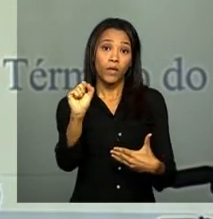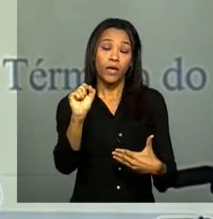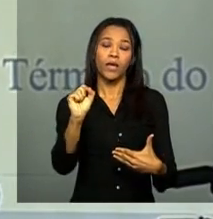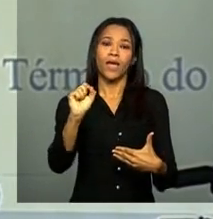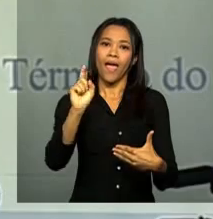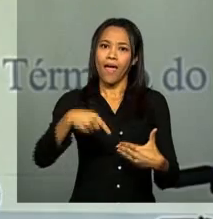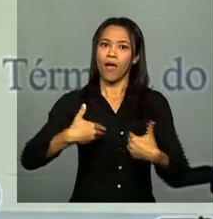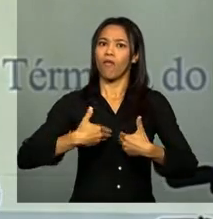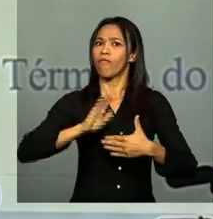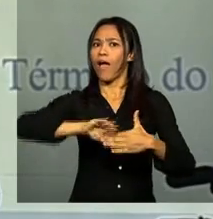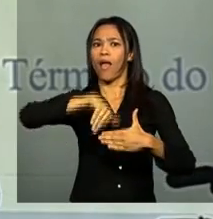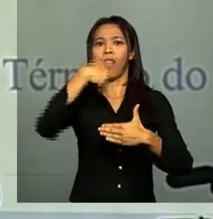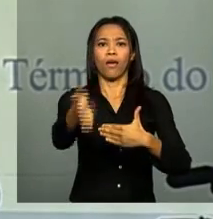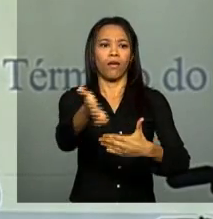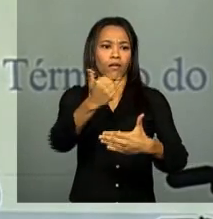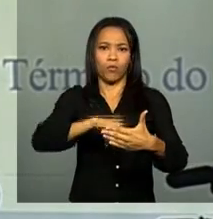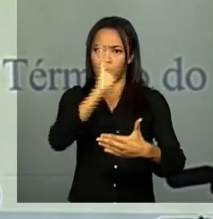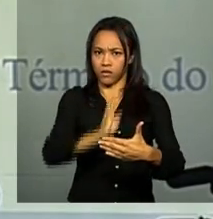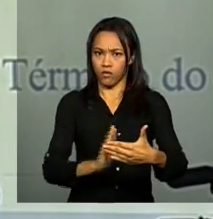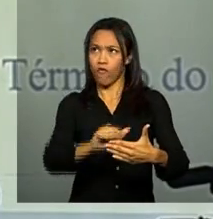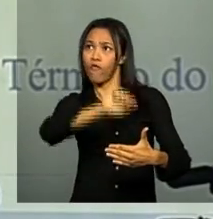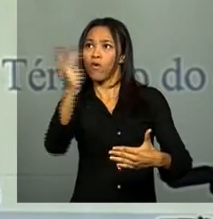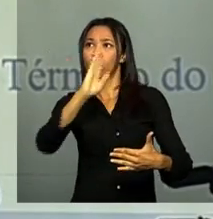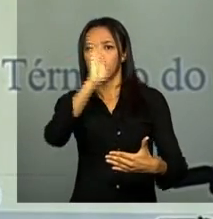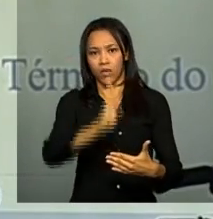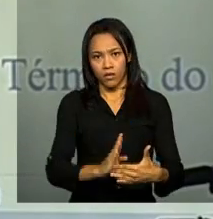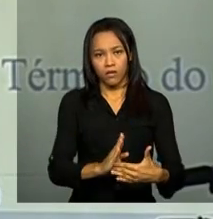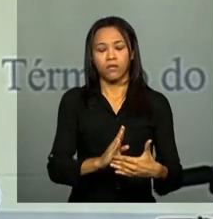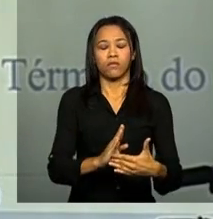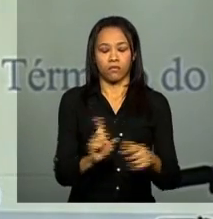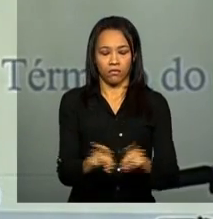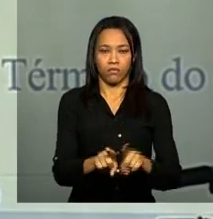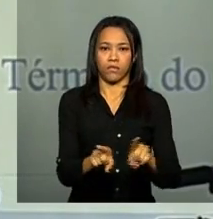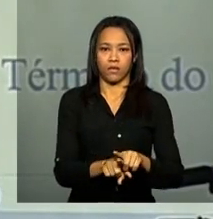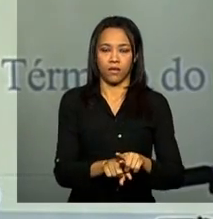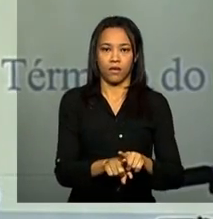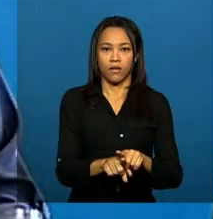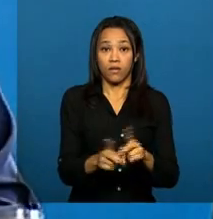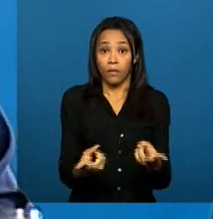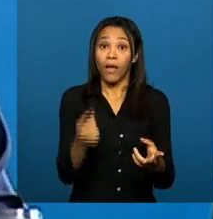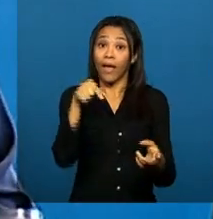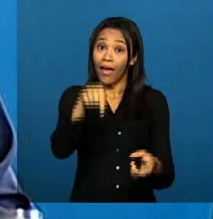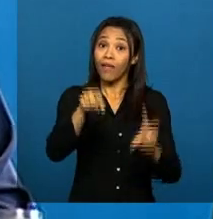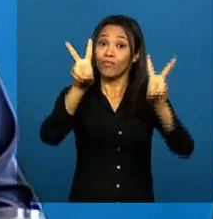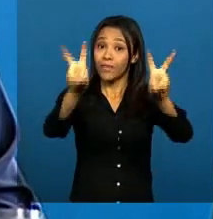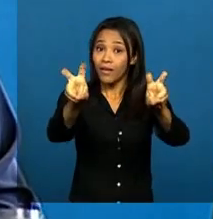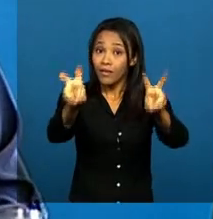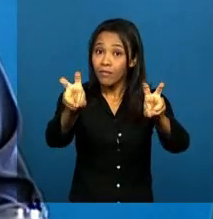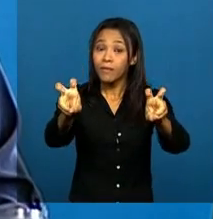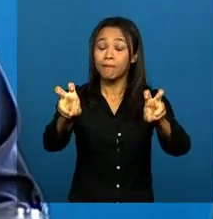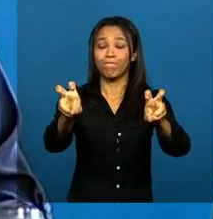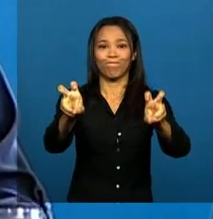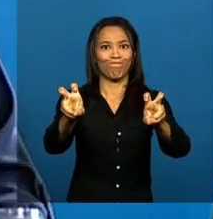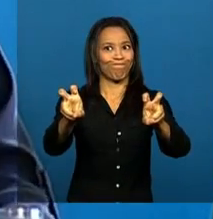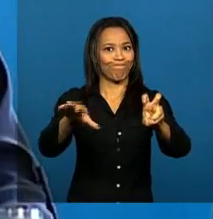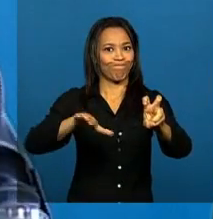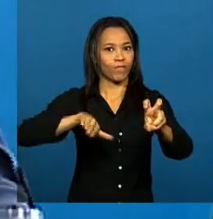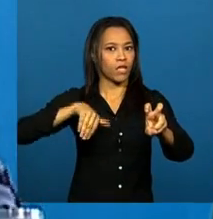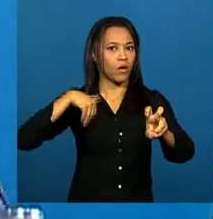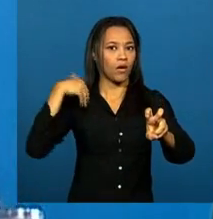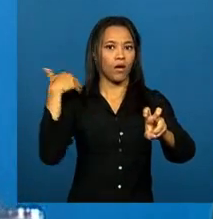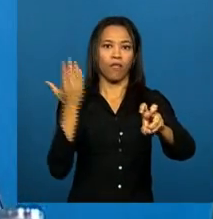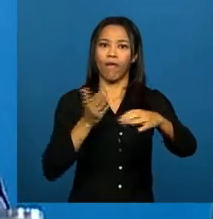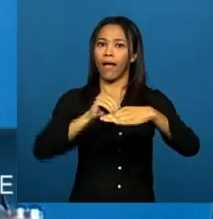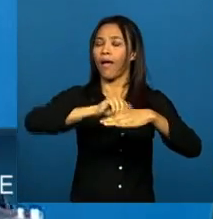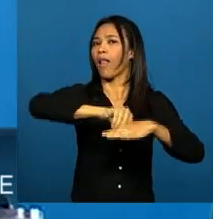transfronteiriça. Dados pessoais, seguramente, é um tema que ultrapassa muito as